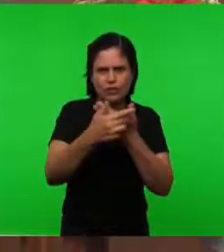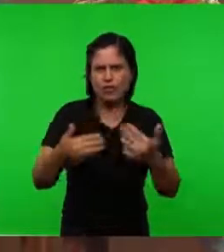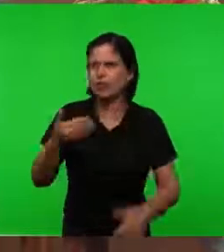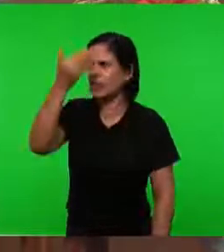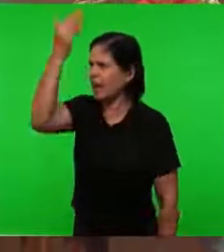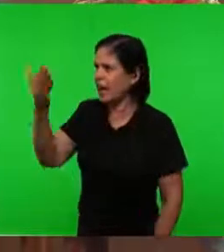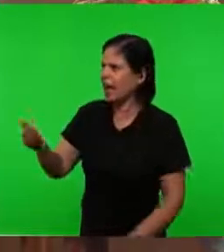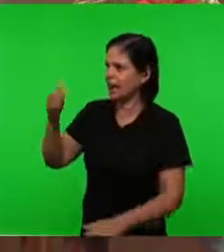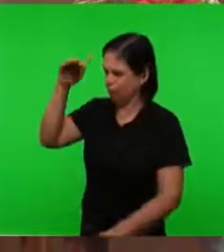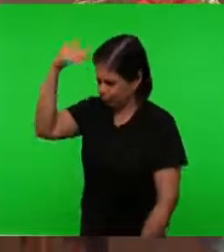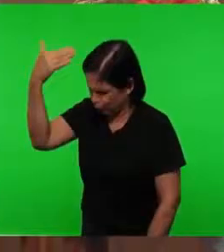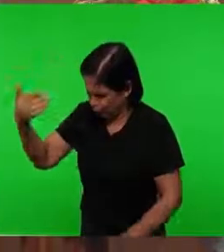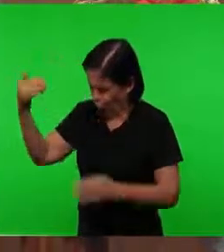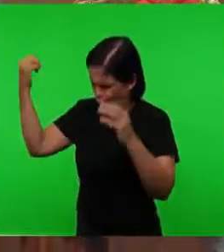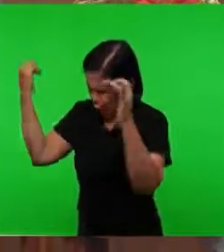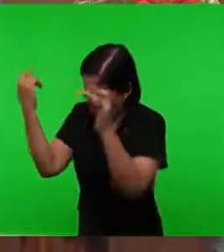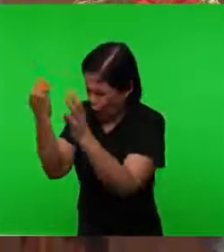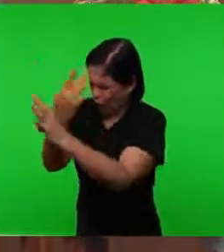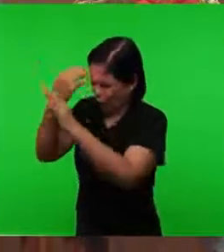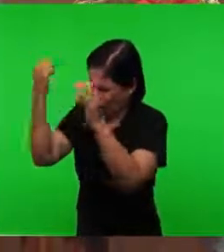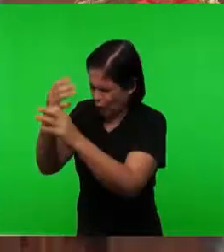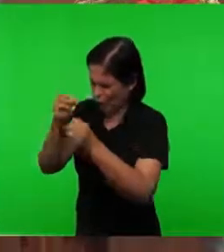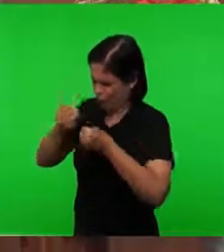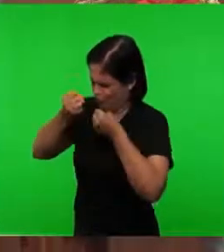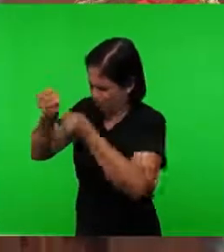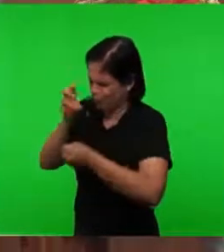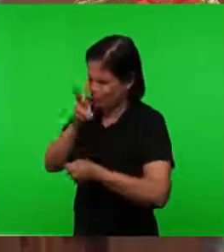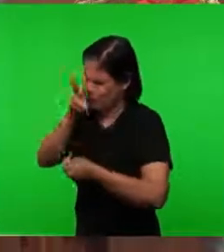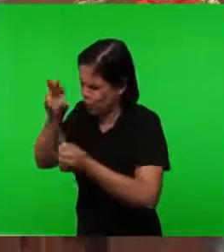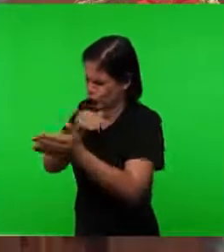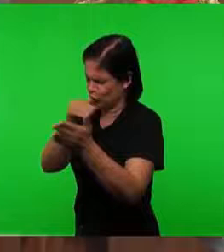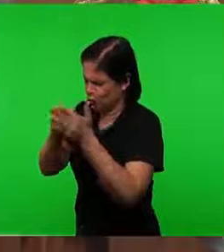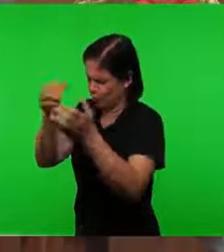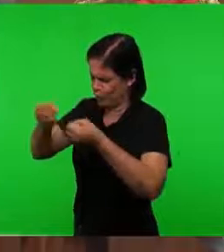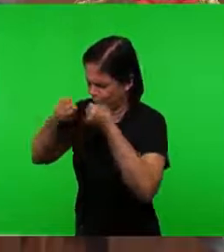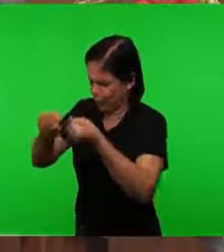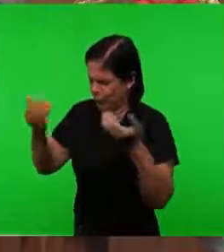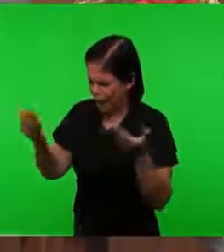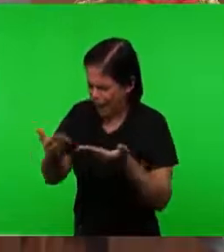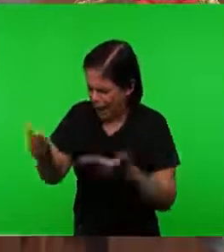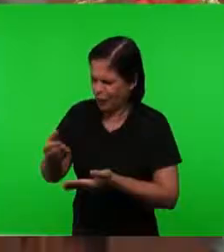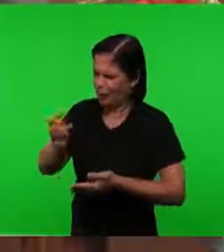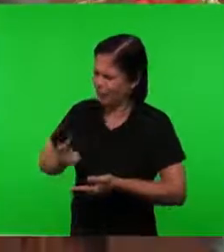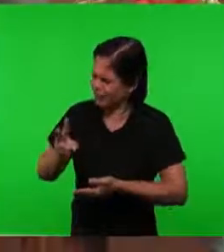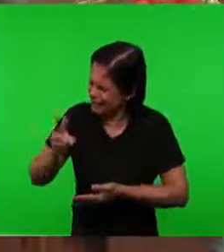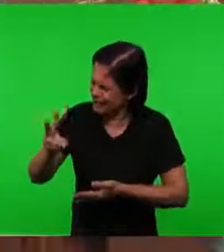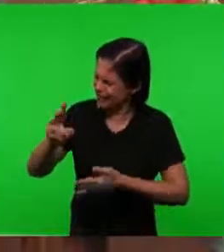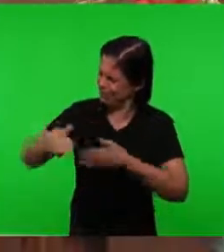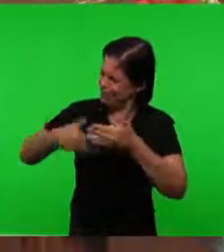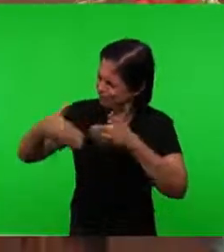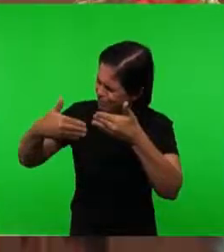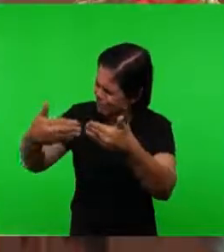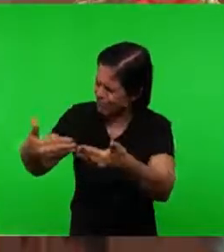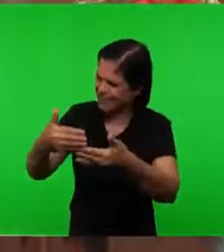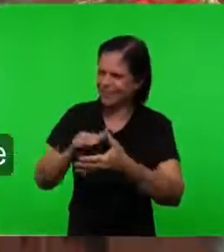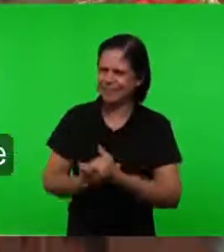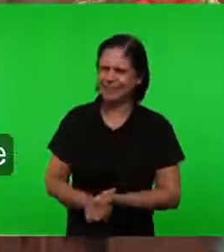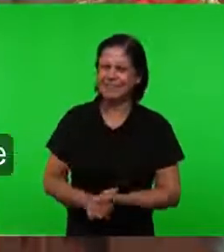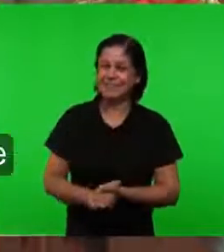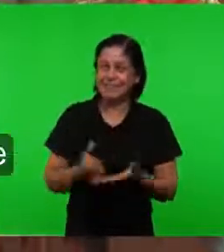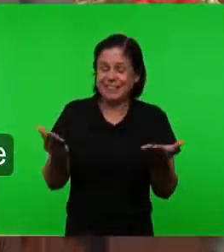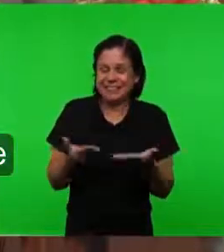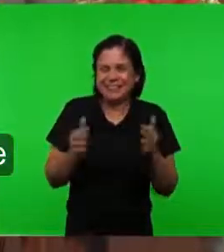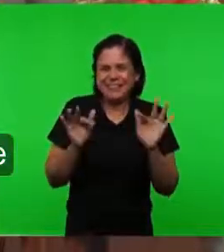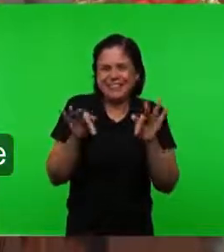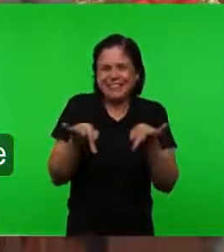Toda a honra Toda a glória Toda a força Todo o poder Agora e pelos séculos Dos séculos Encerrando